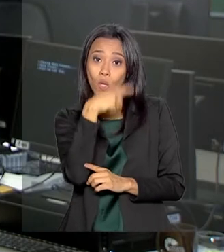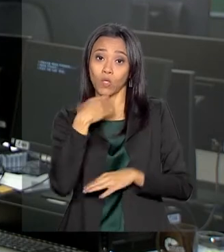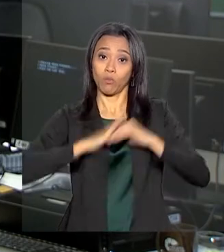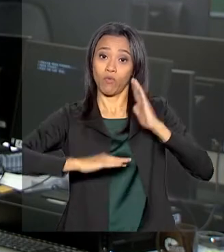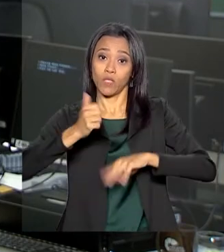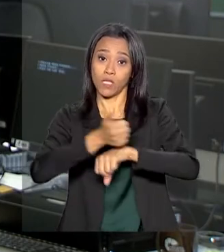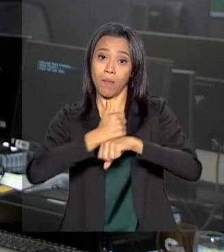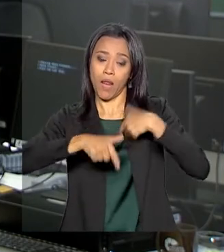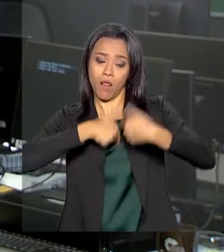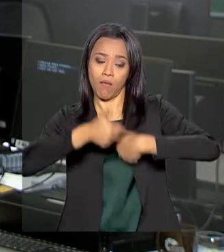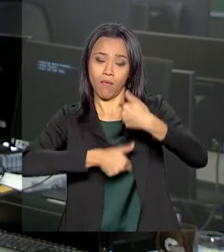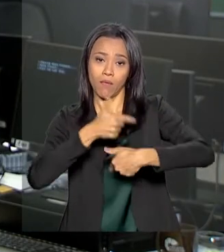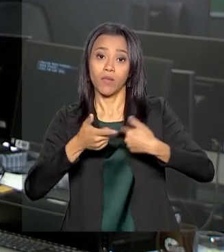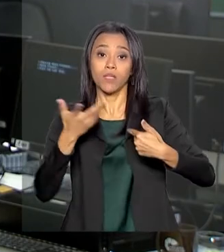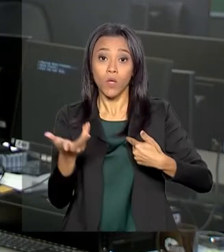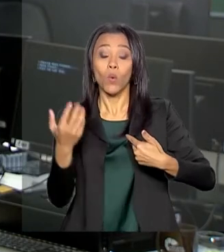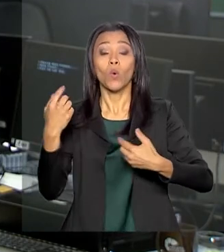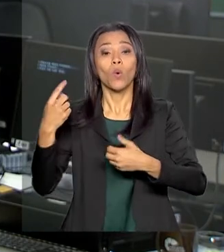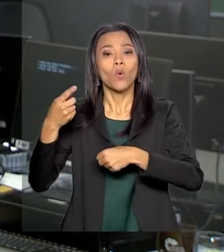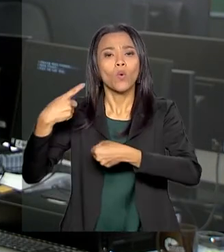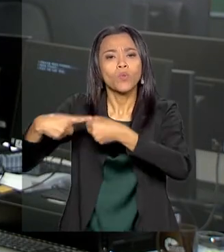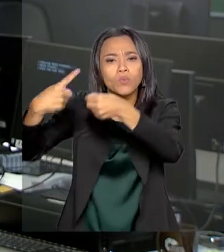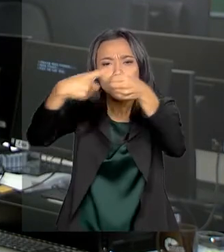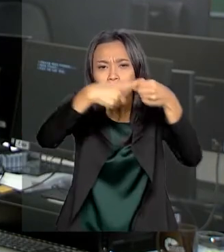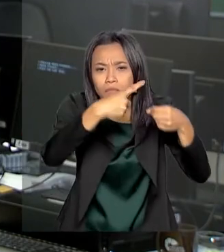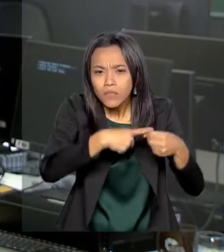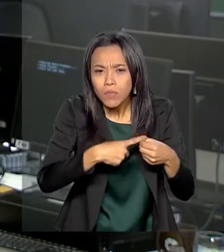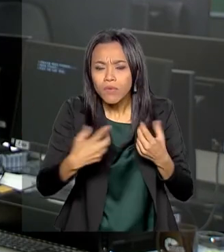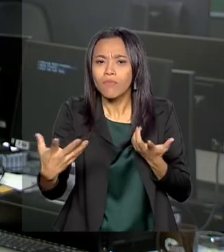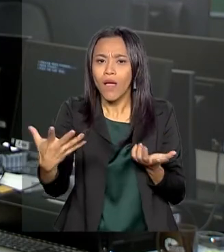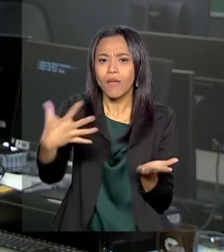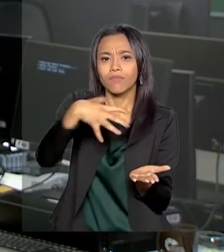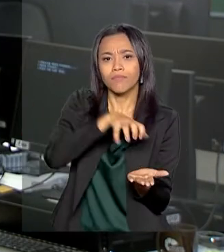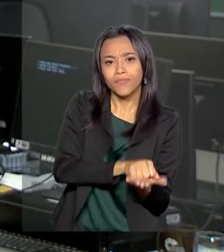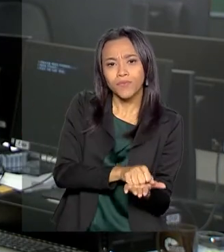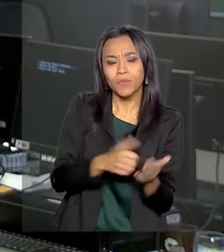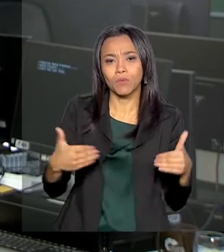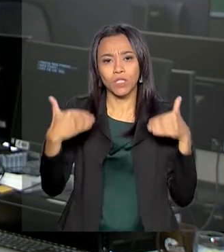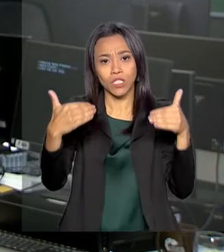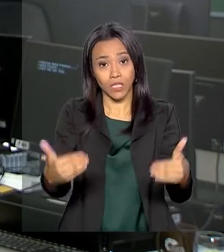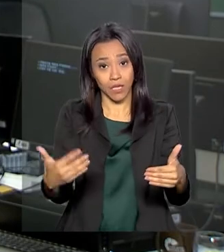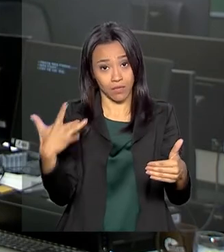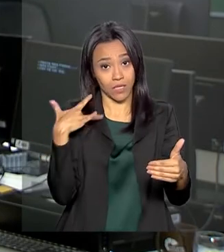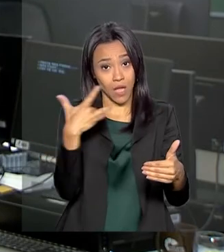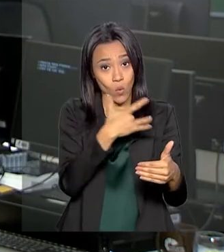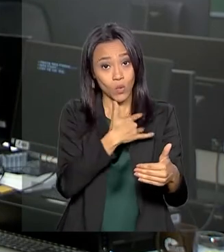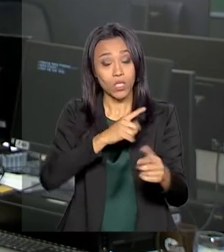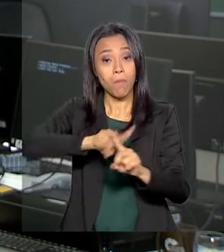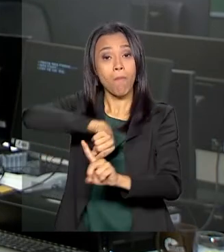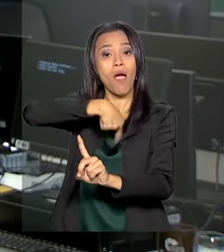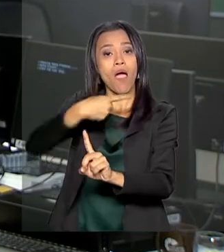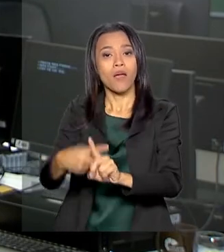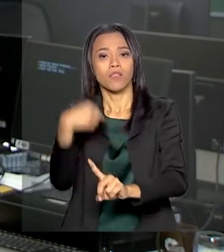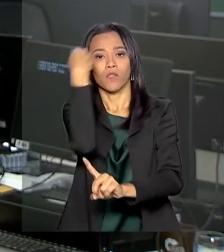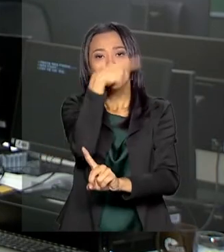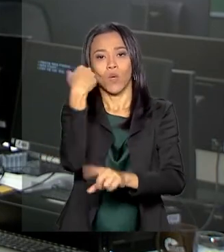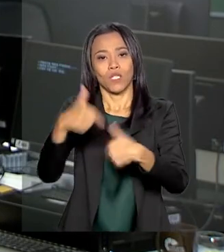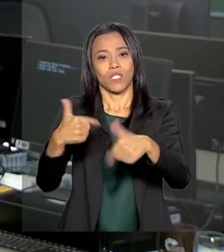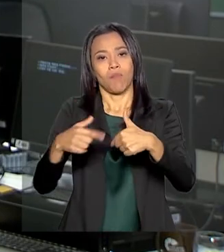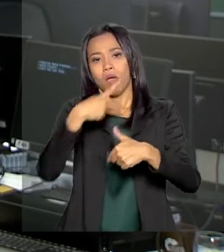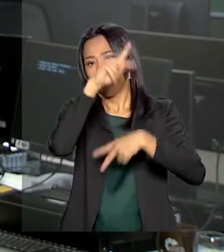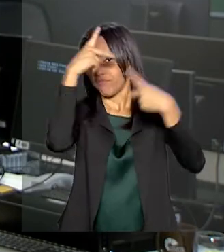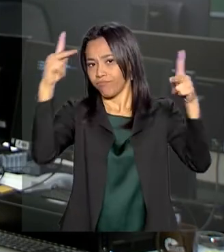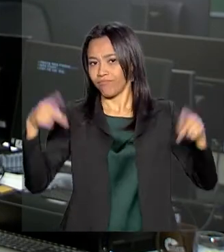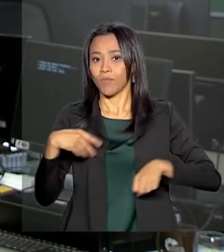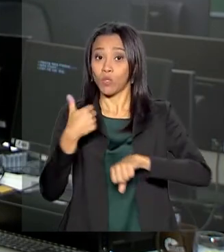momento em que o município é habilitado pelo Ministério da Saúde, a carga horária é ampliada, podendo chegar a 75 horas